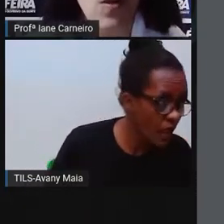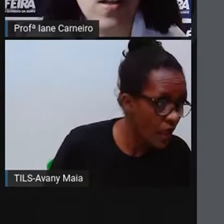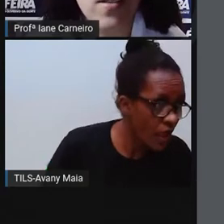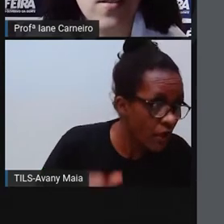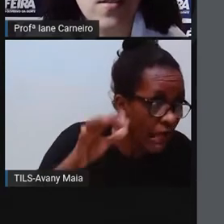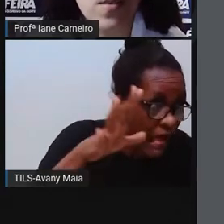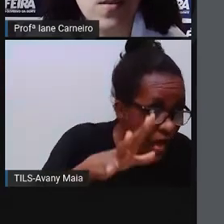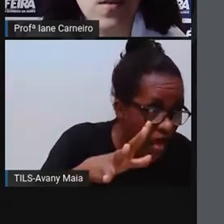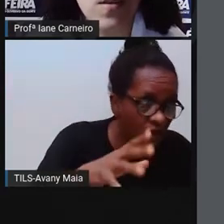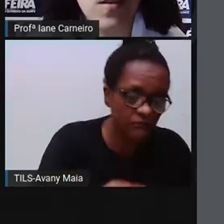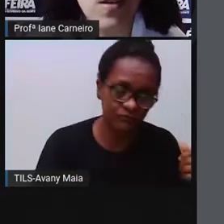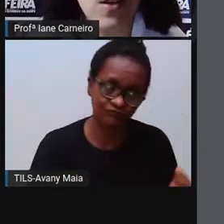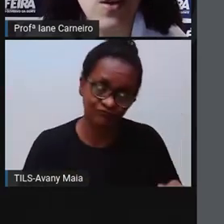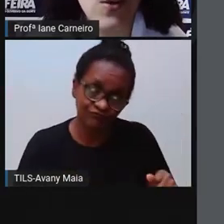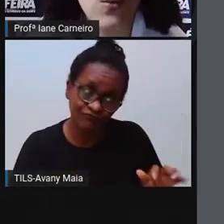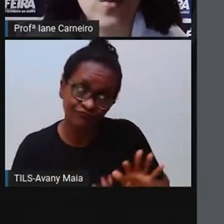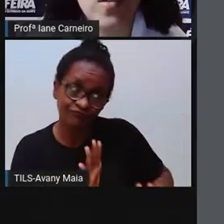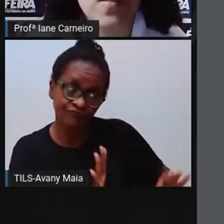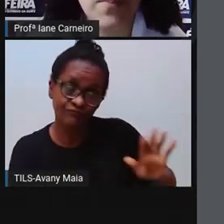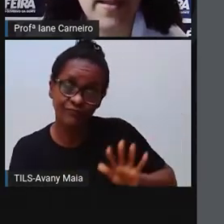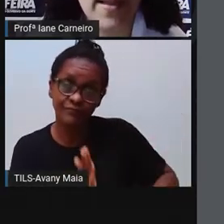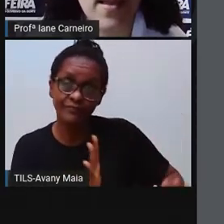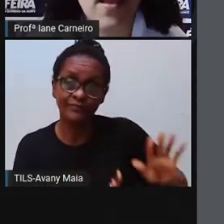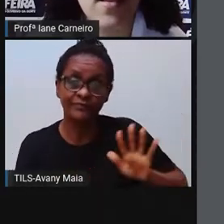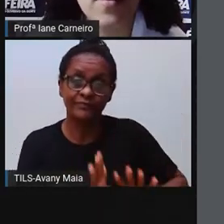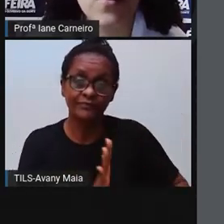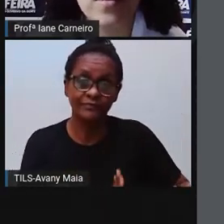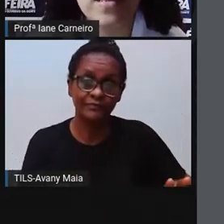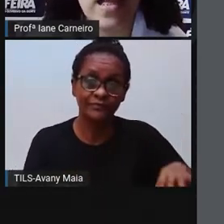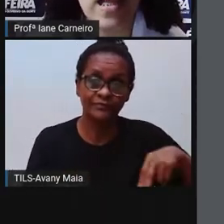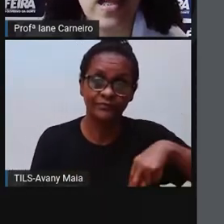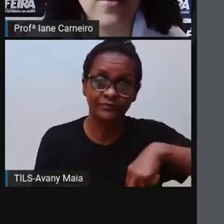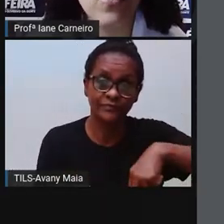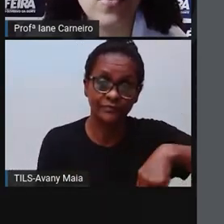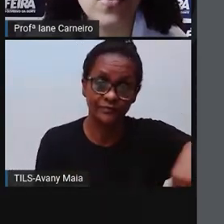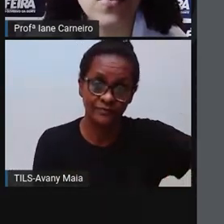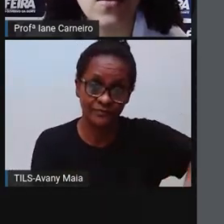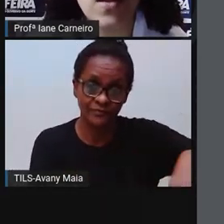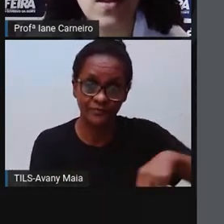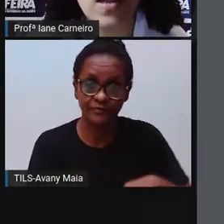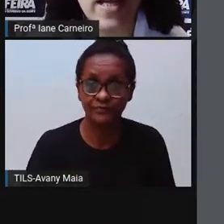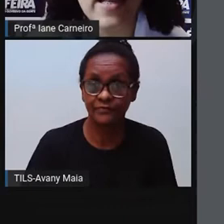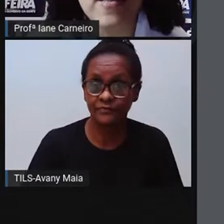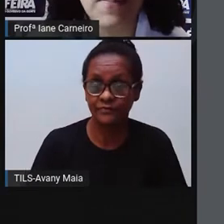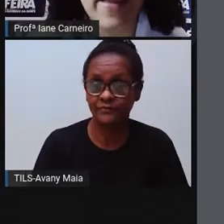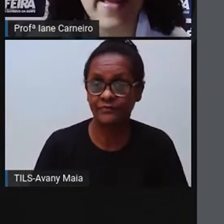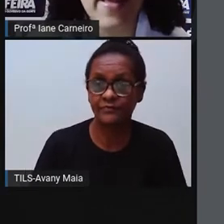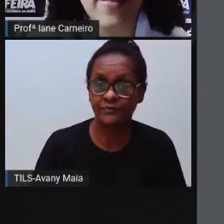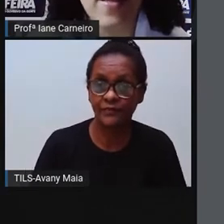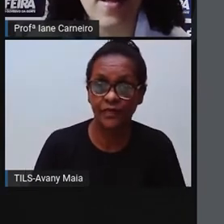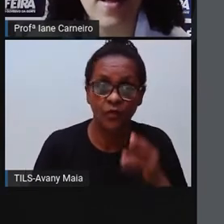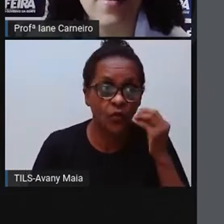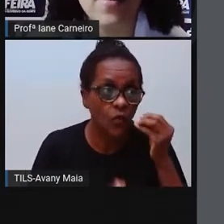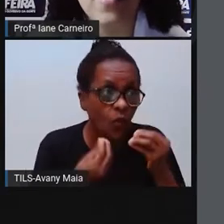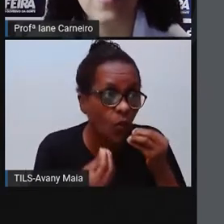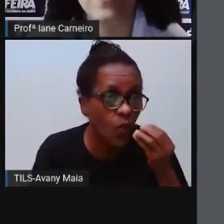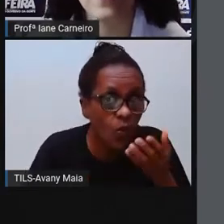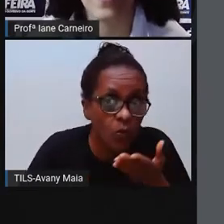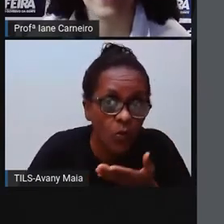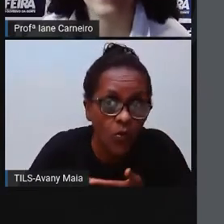Olha só os pés, os dedos e as pernas.